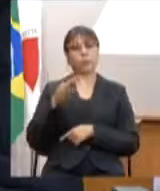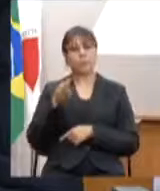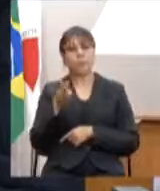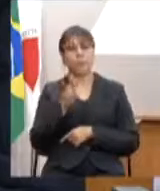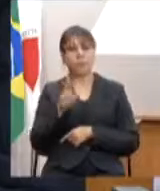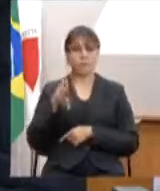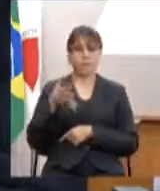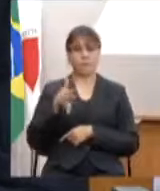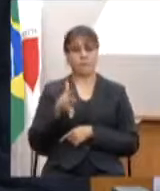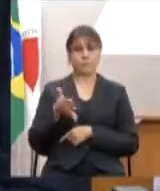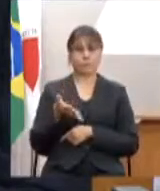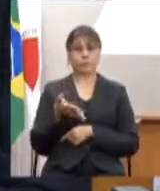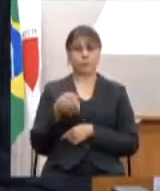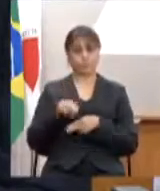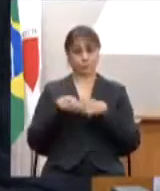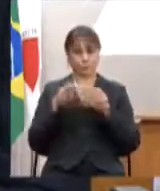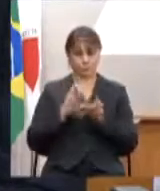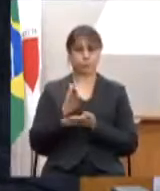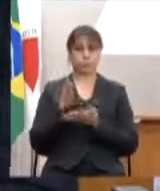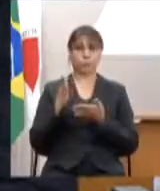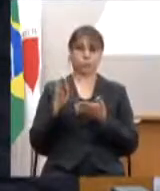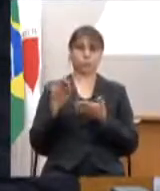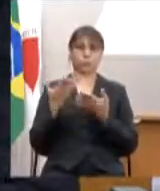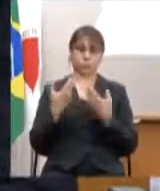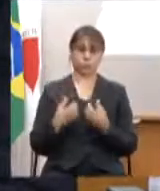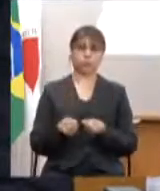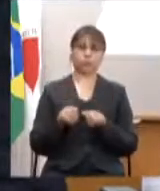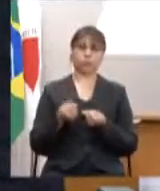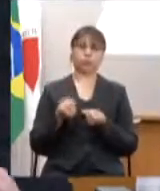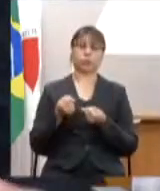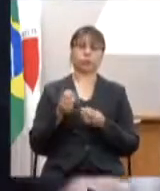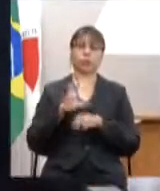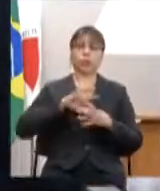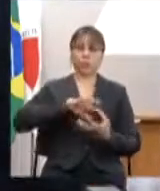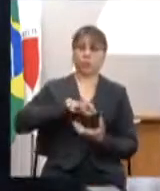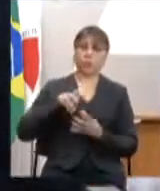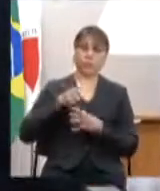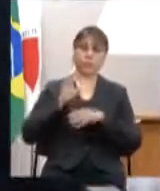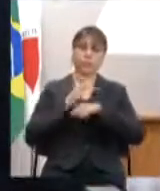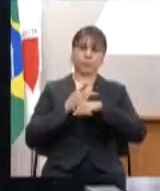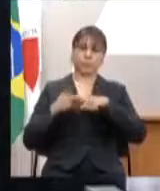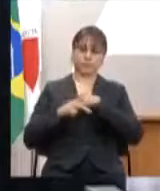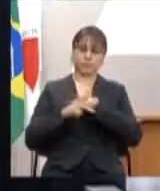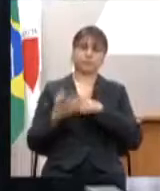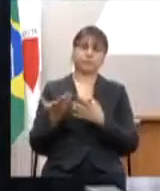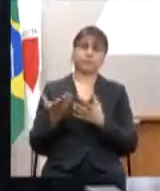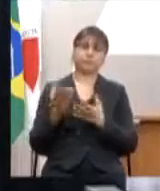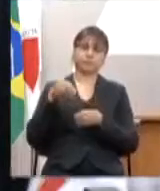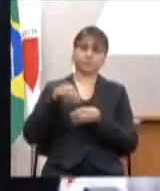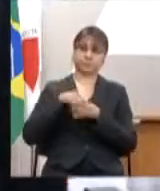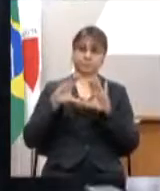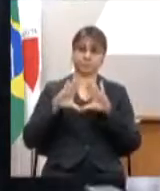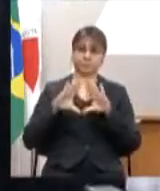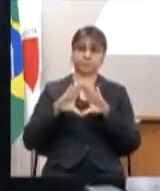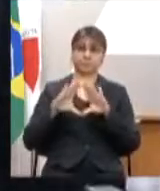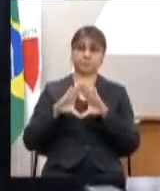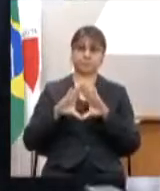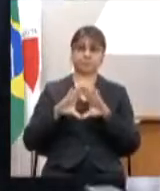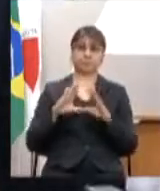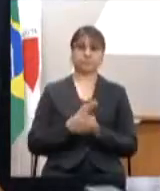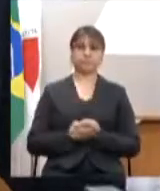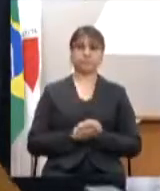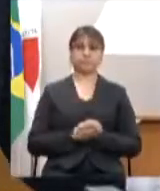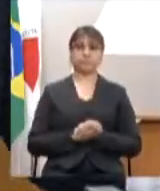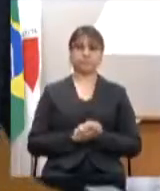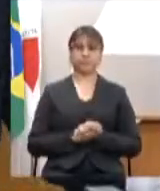após a aprovação da reforma da Previdência nessa casa. Pode ir para a próxima.